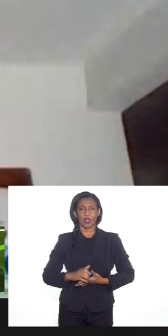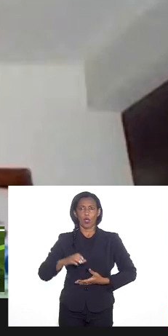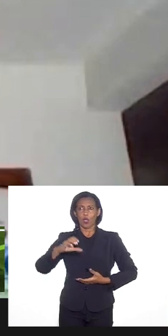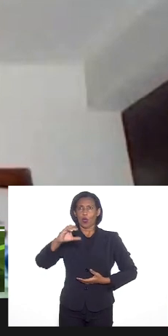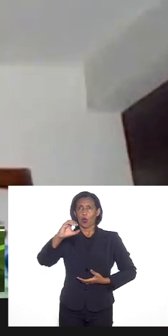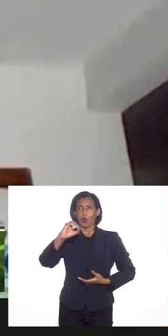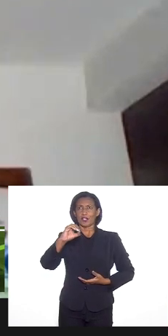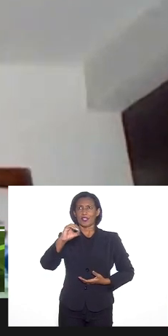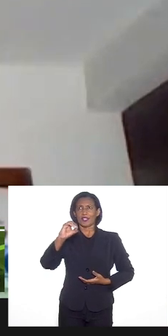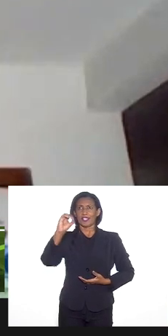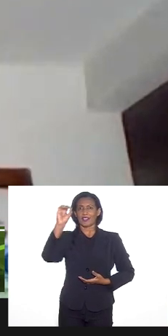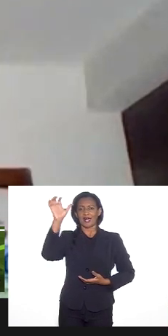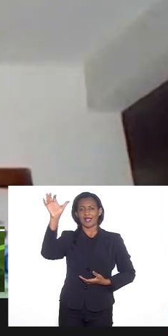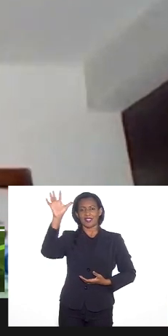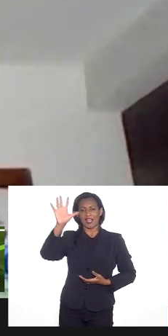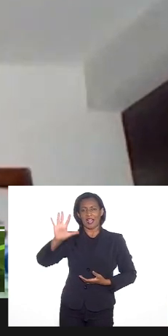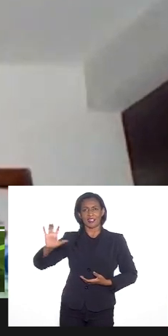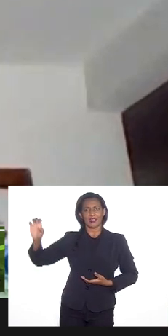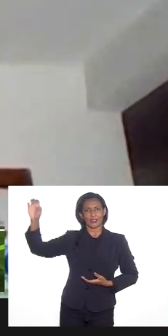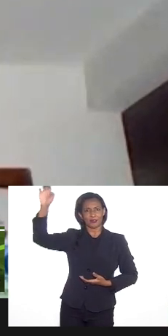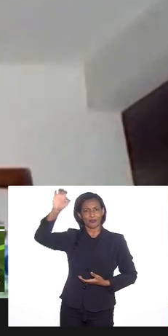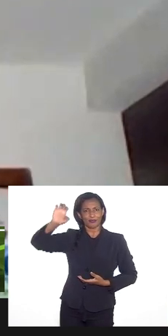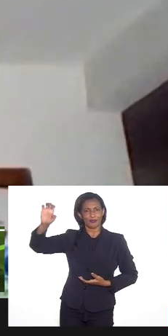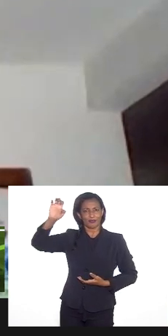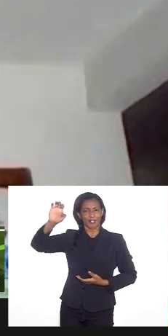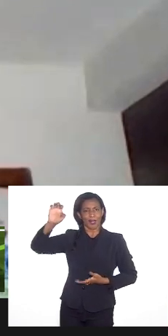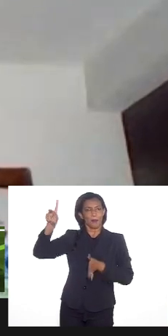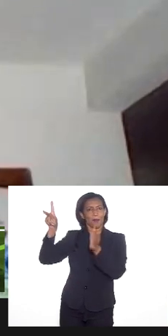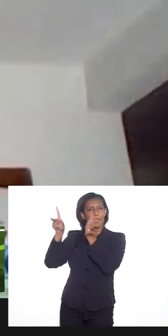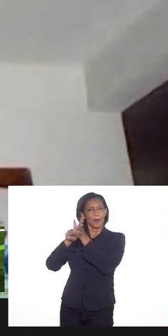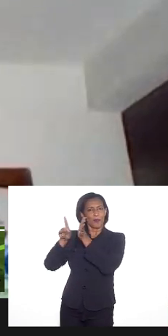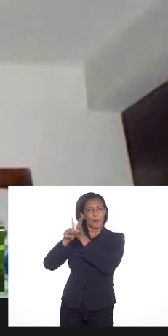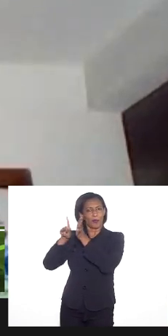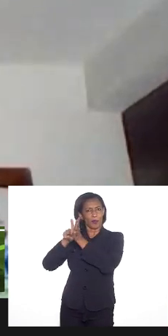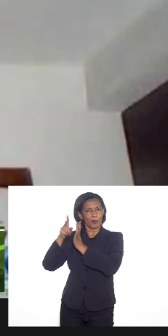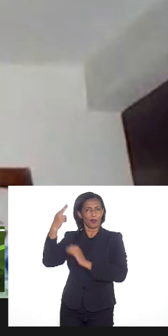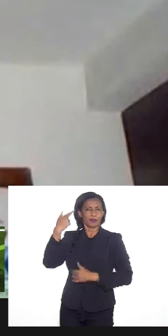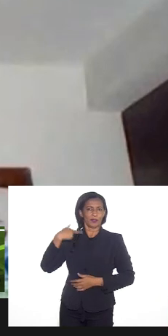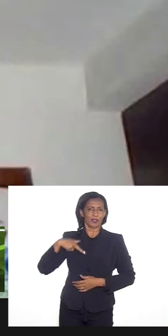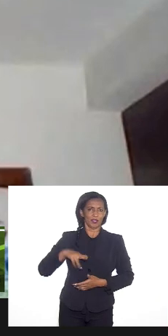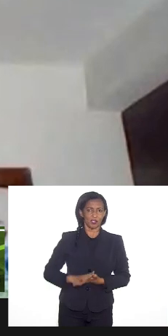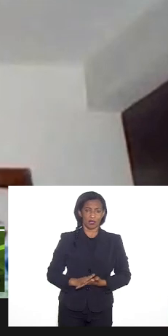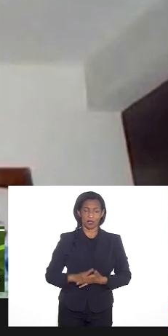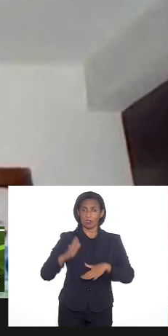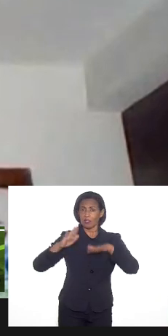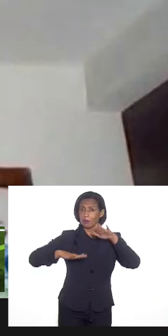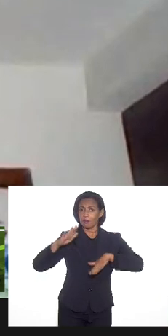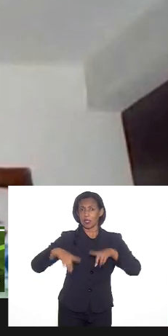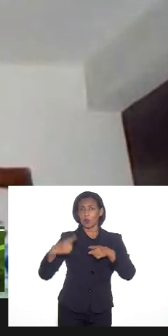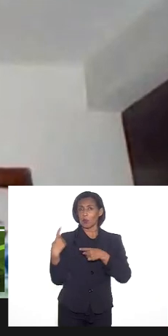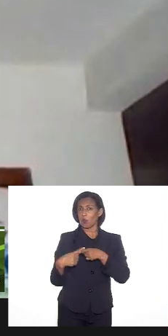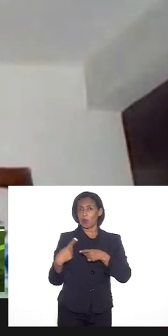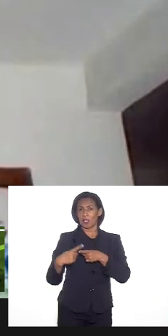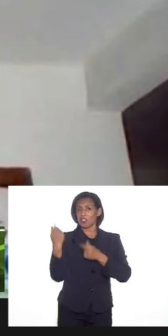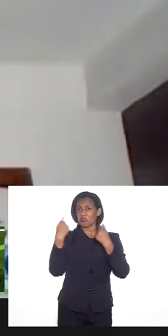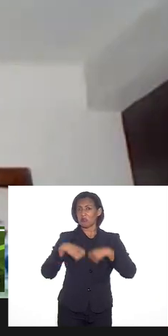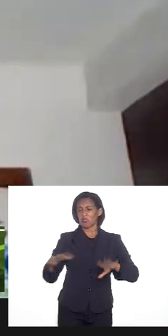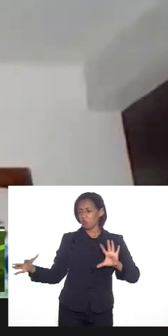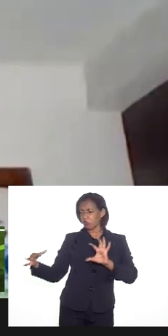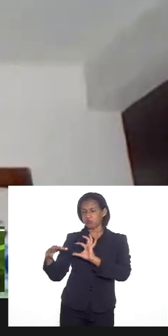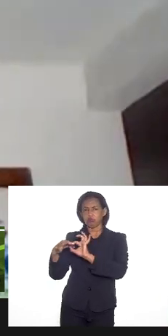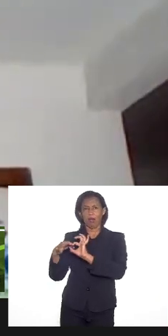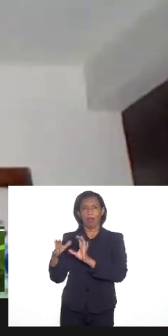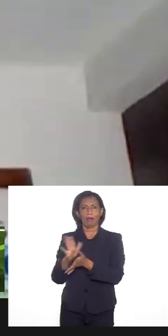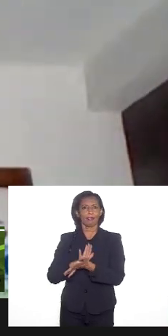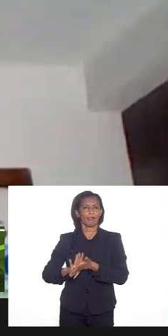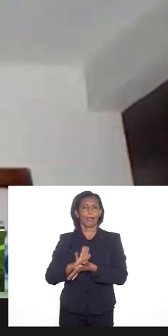ocidentalizada, na concepção do que seja religião, mesmo porque nós não precisamos nos religar a nada, já somos